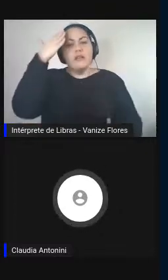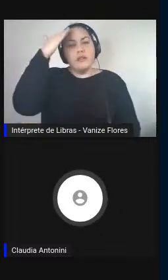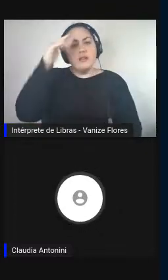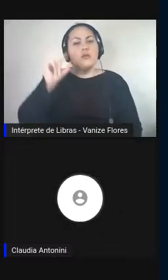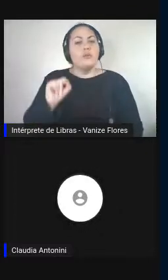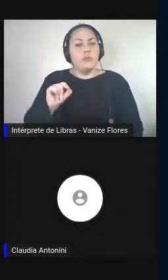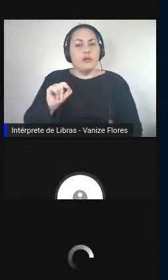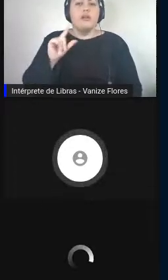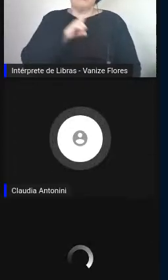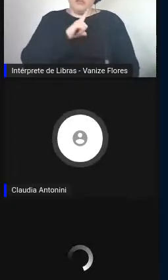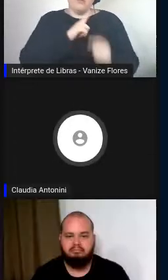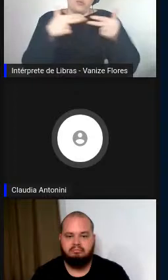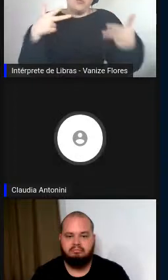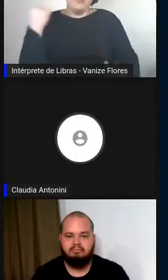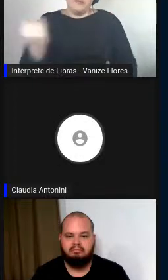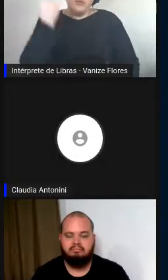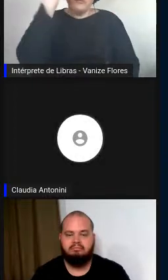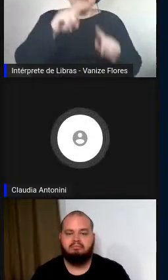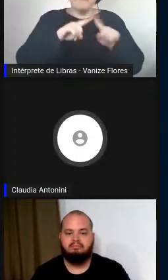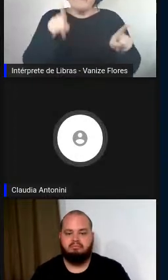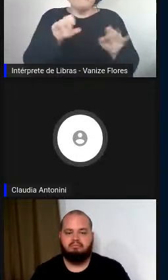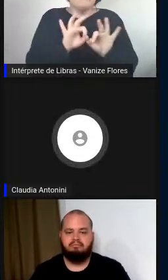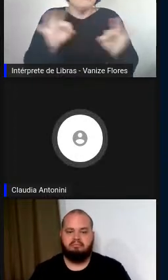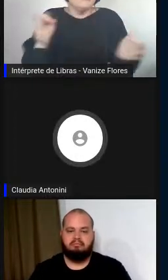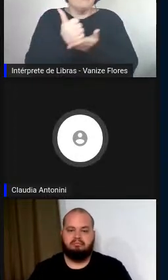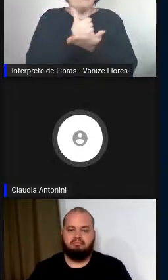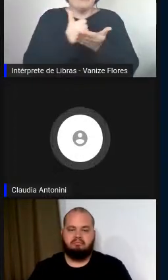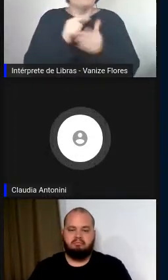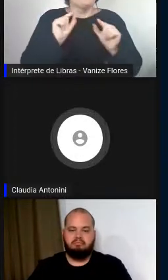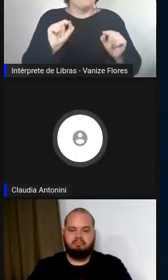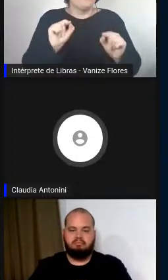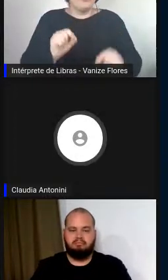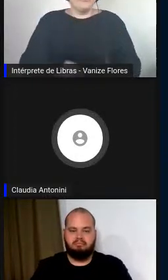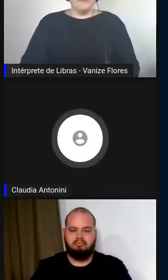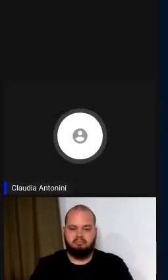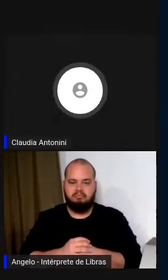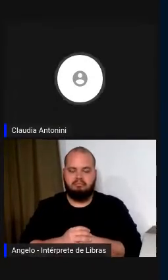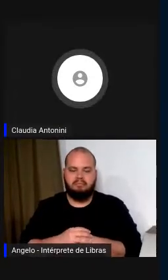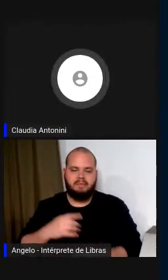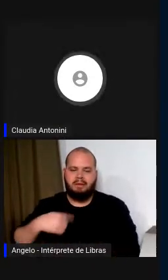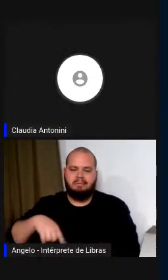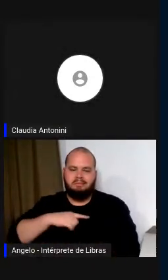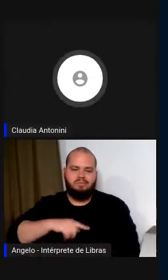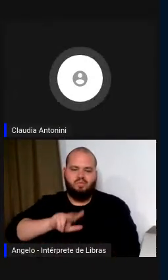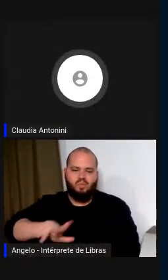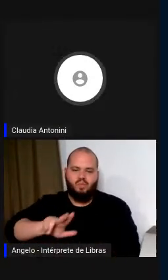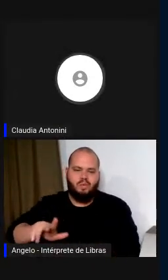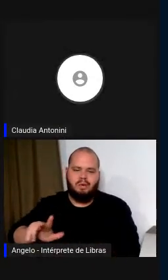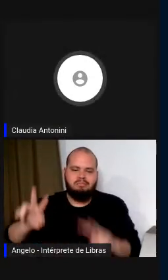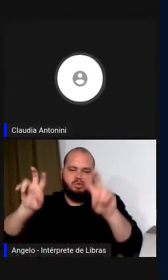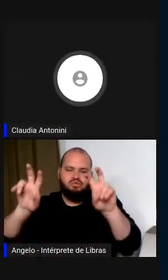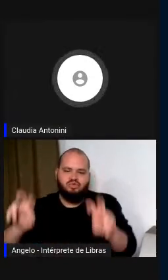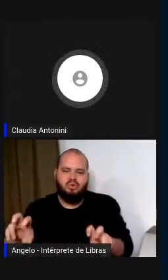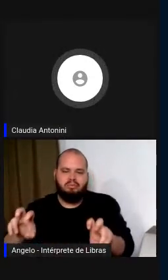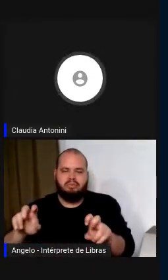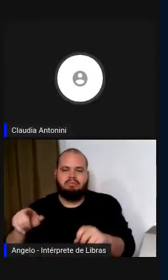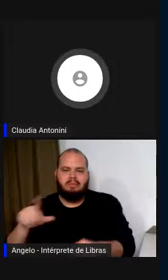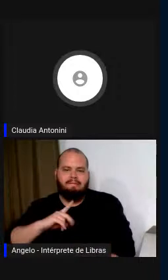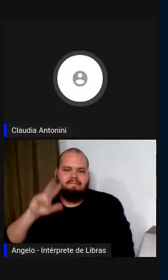importante, mas é muito simples. Nós não estamos falando de visão de